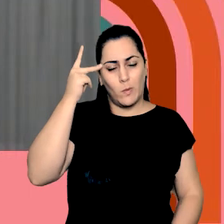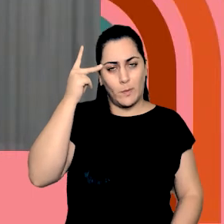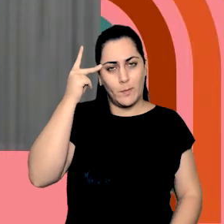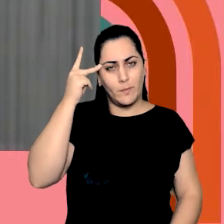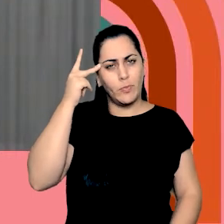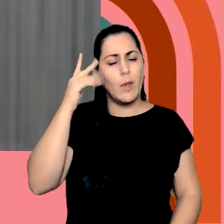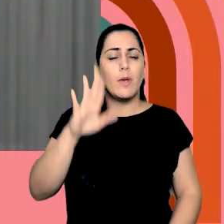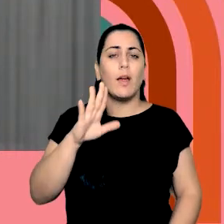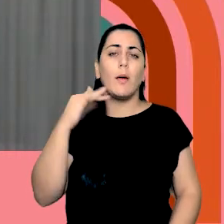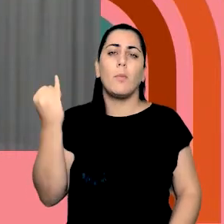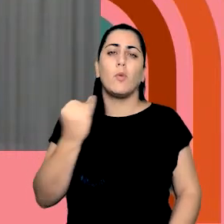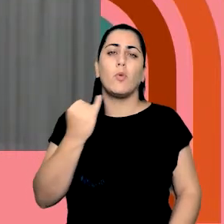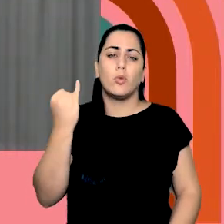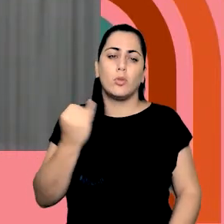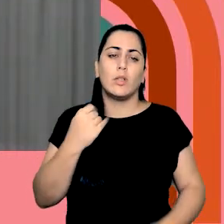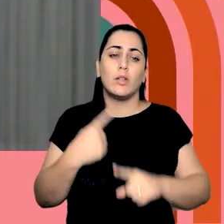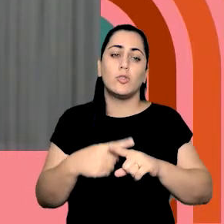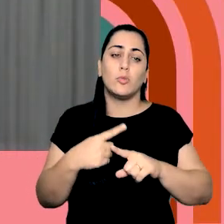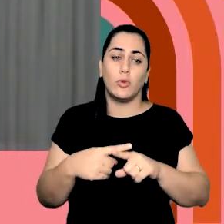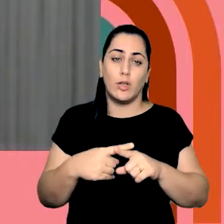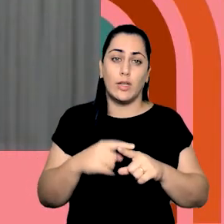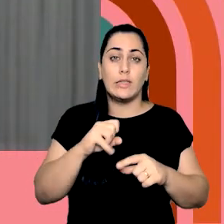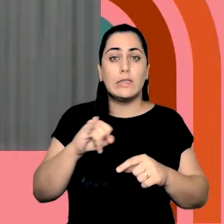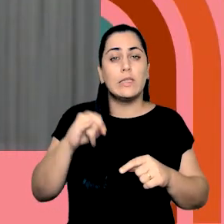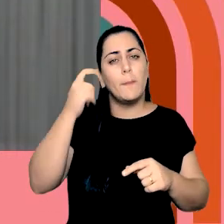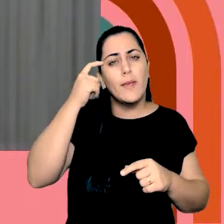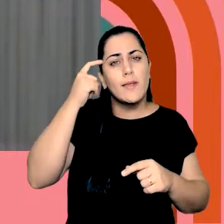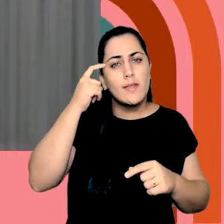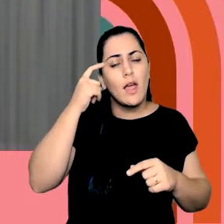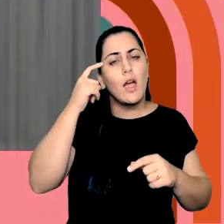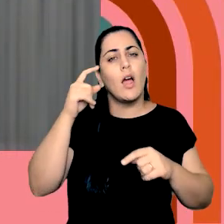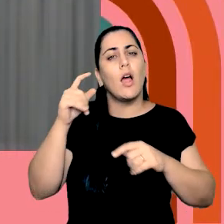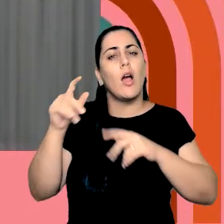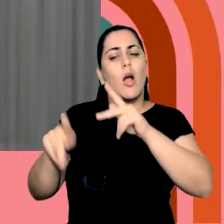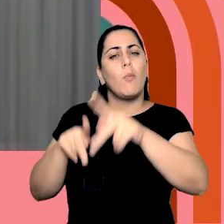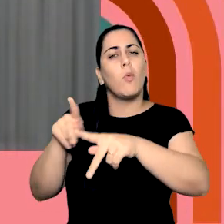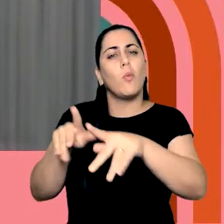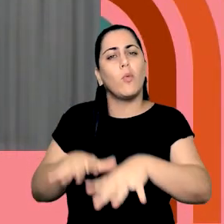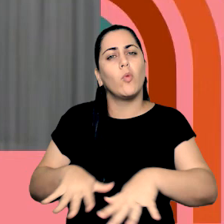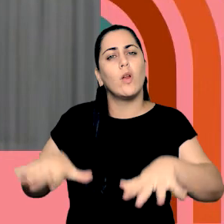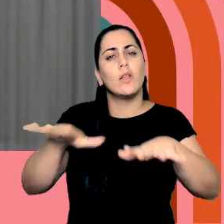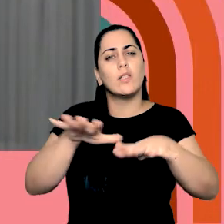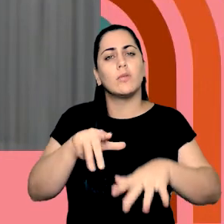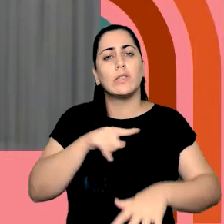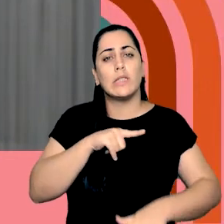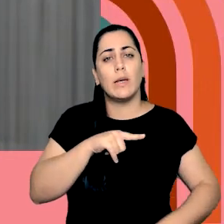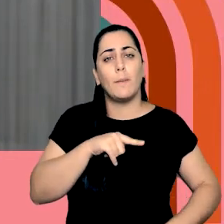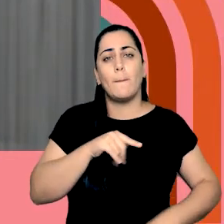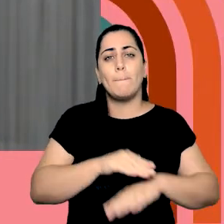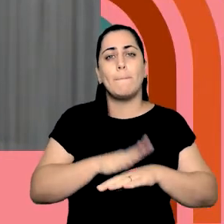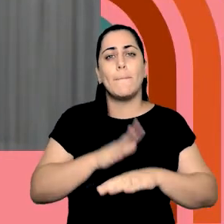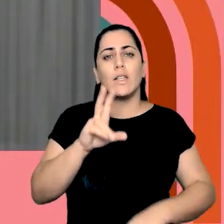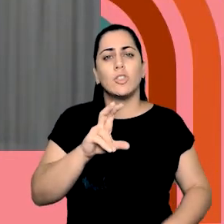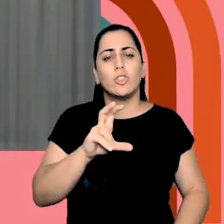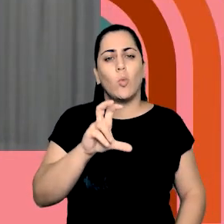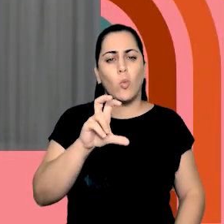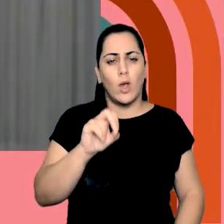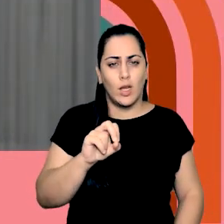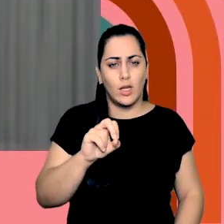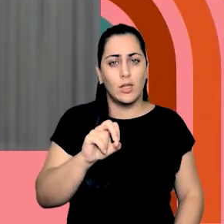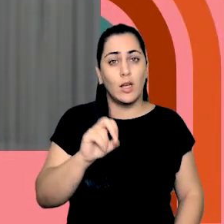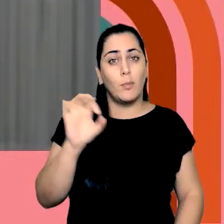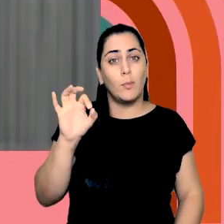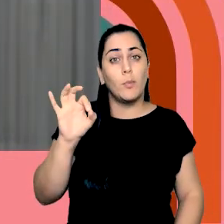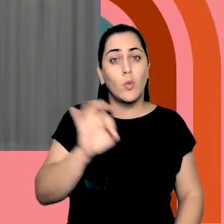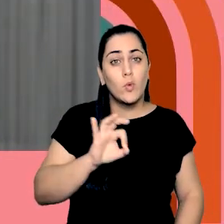isso é importante, porque se a gente pensar que a população é composta por mais de 50%, mais de 50